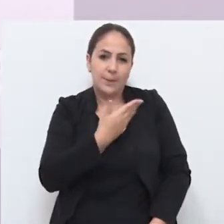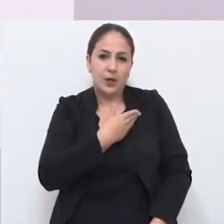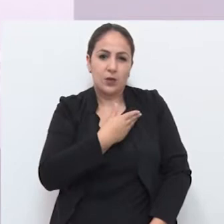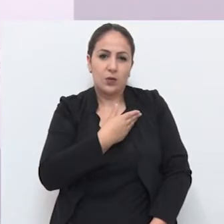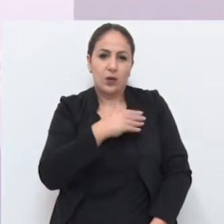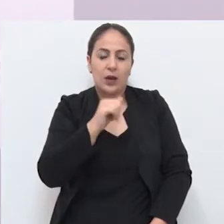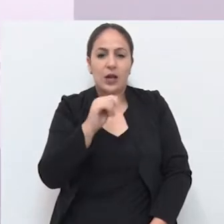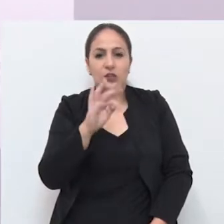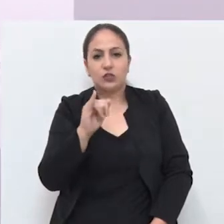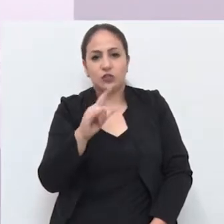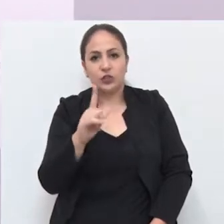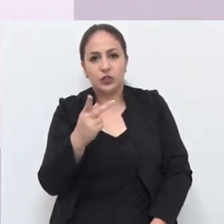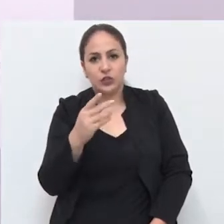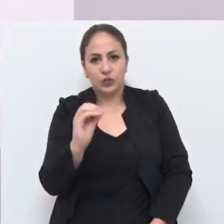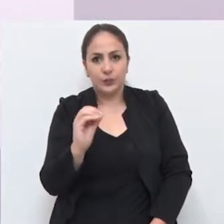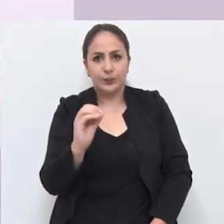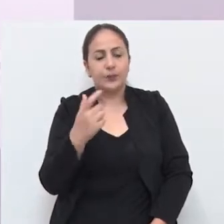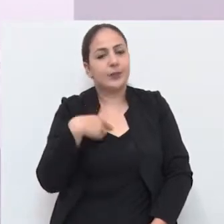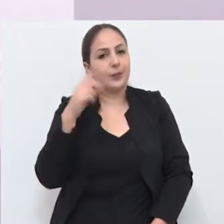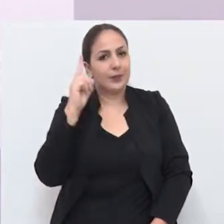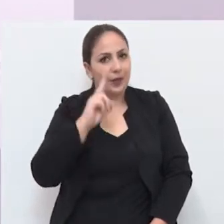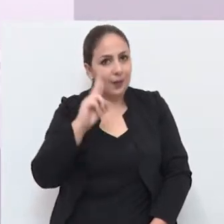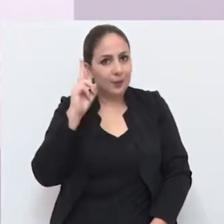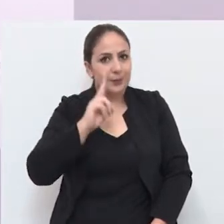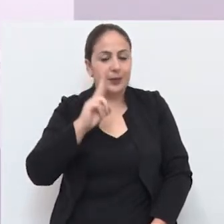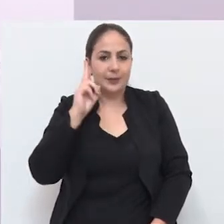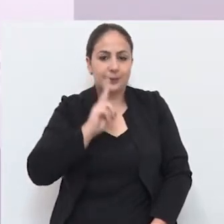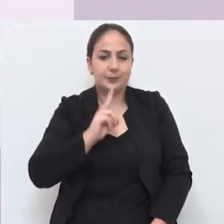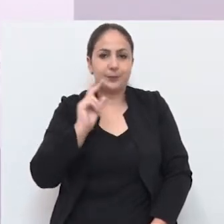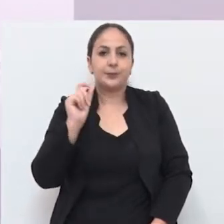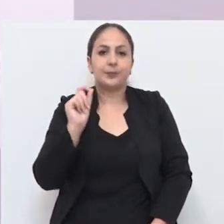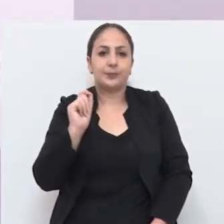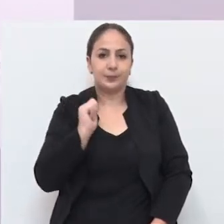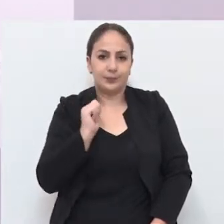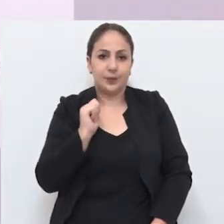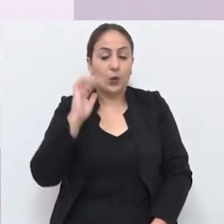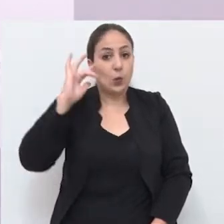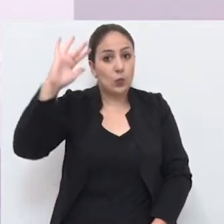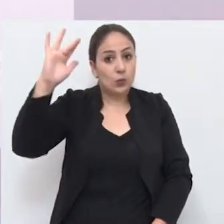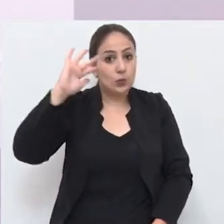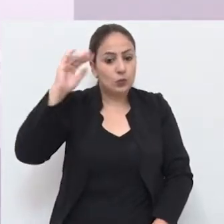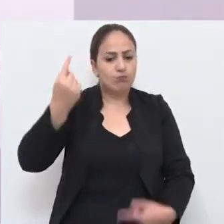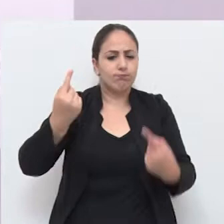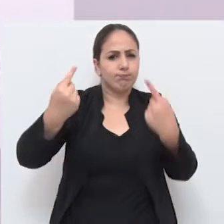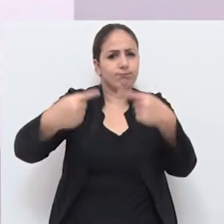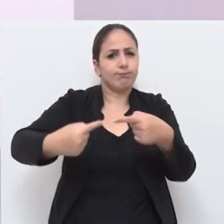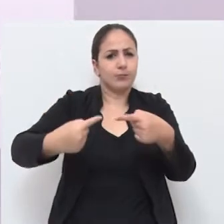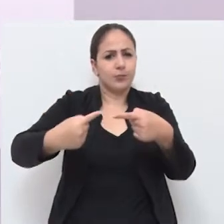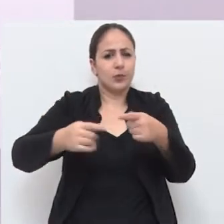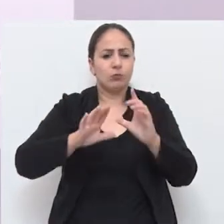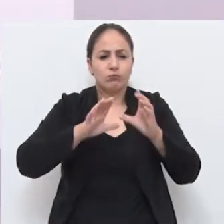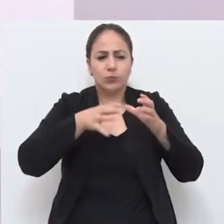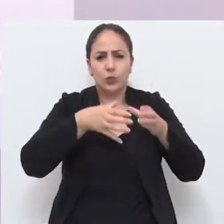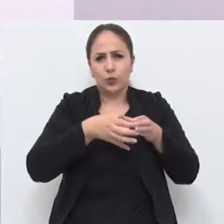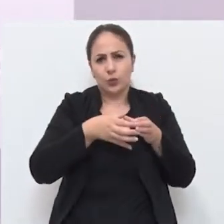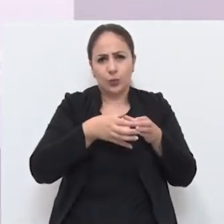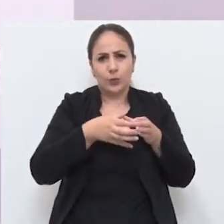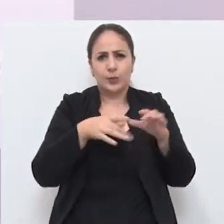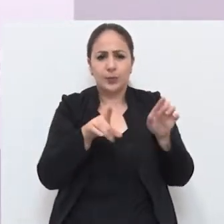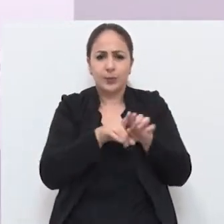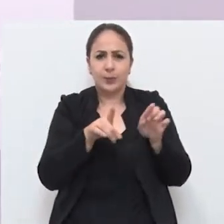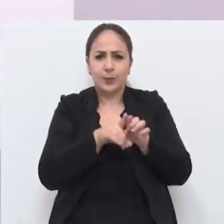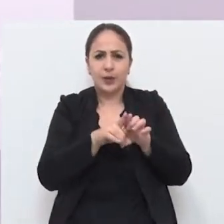o meu amigo, o Adílio. E lembrar que o sonho de disputar uma